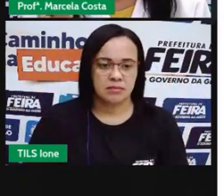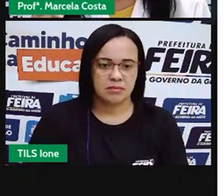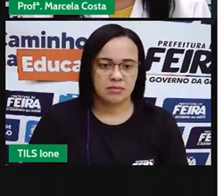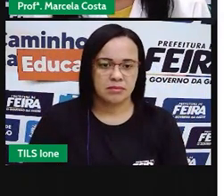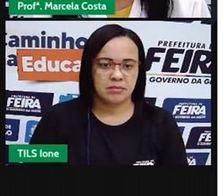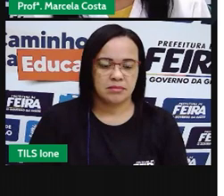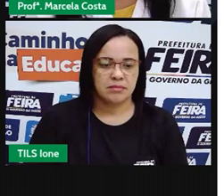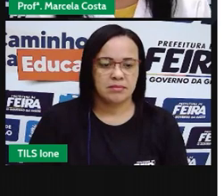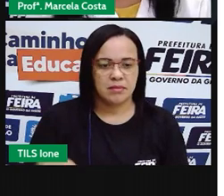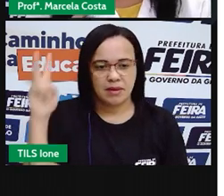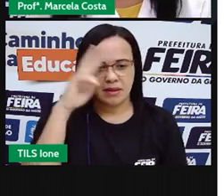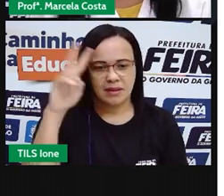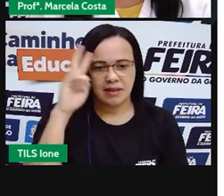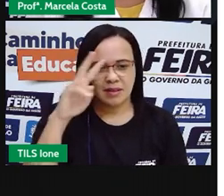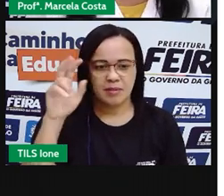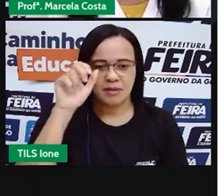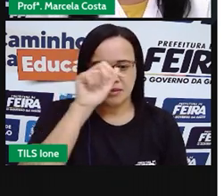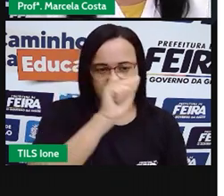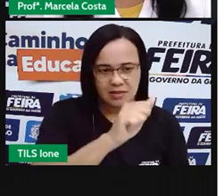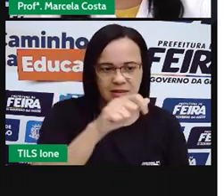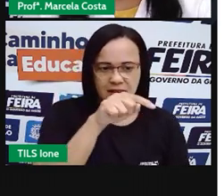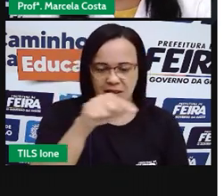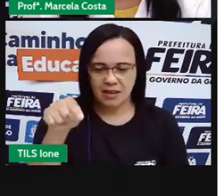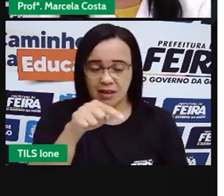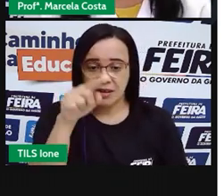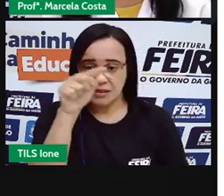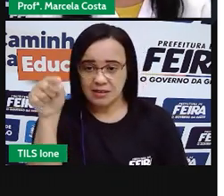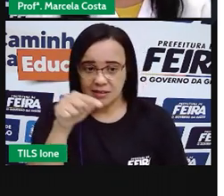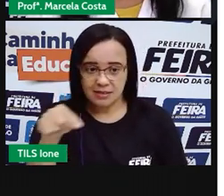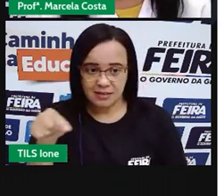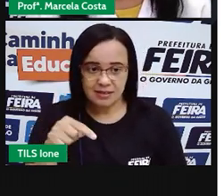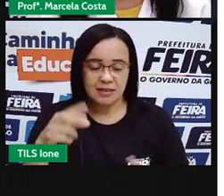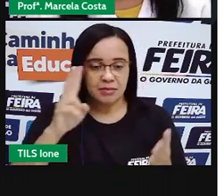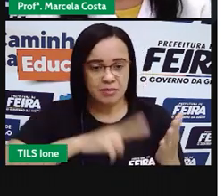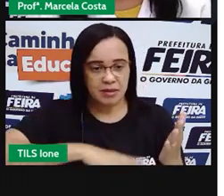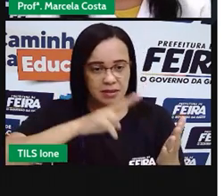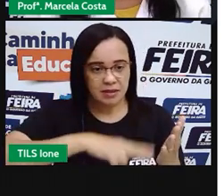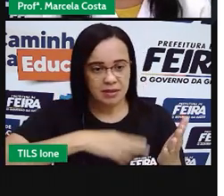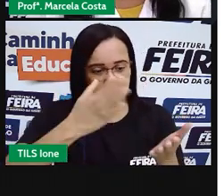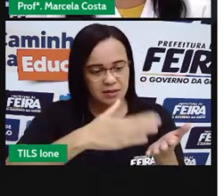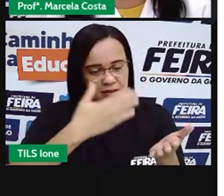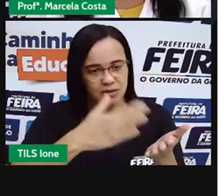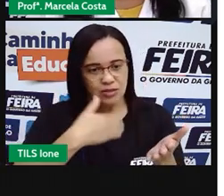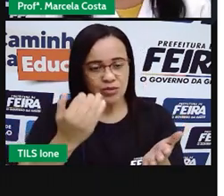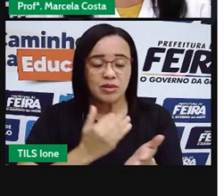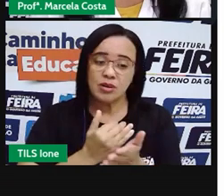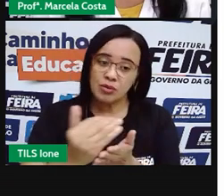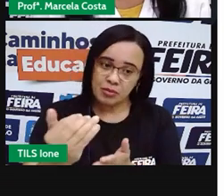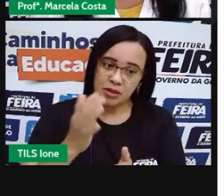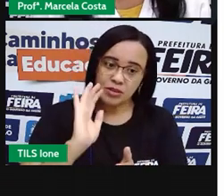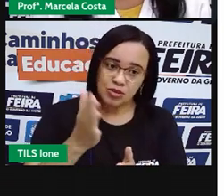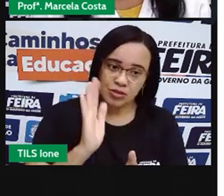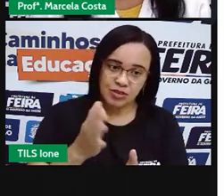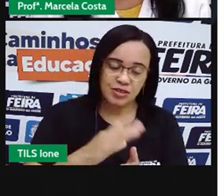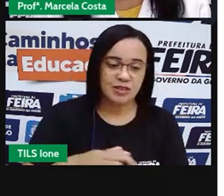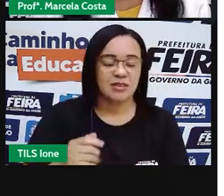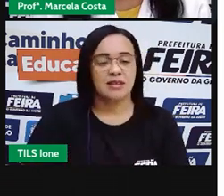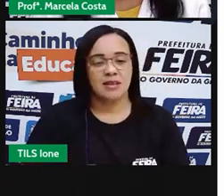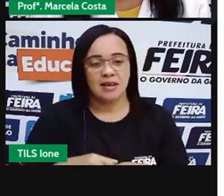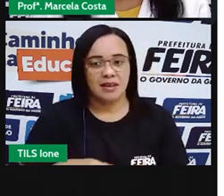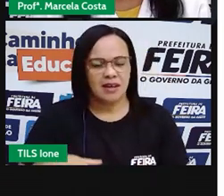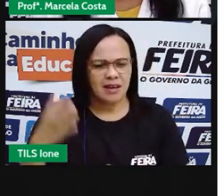avestruz da zebra. Vamos retomar a leitura daquele livro que a gente já começou a ler lá na aula